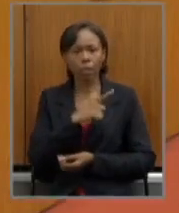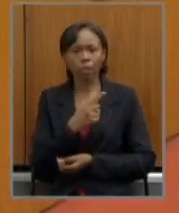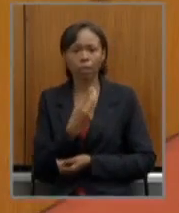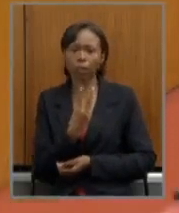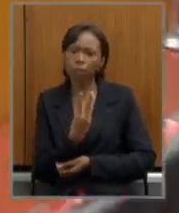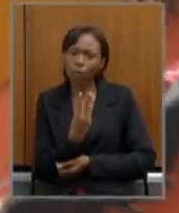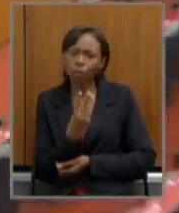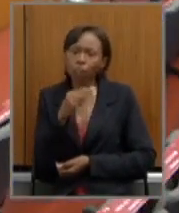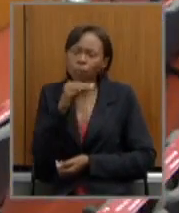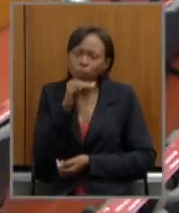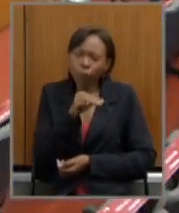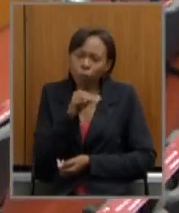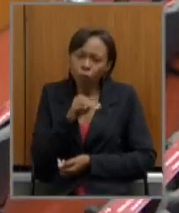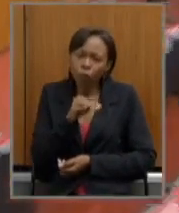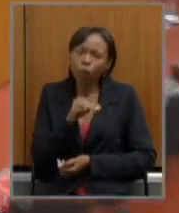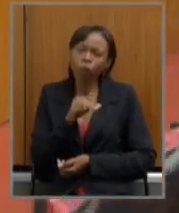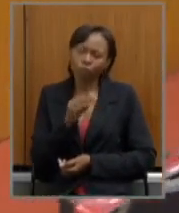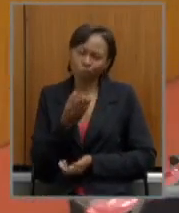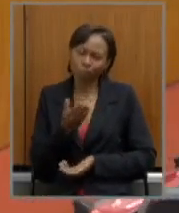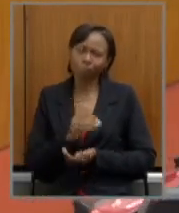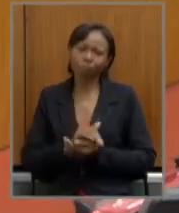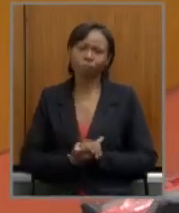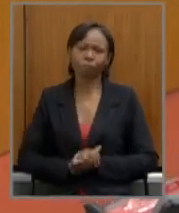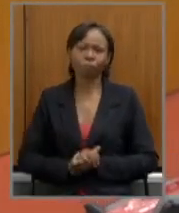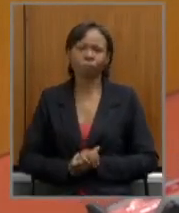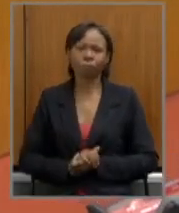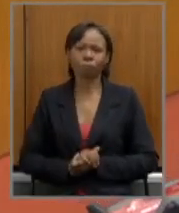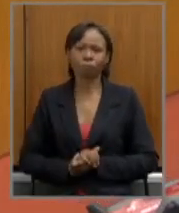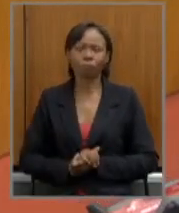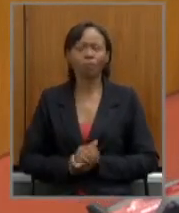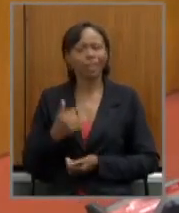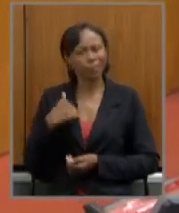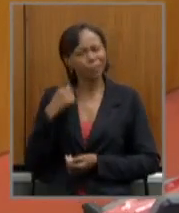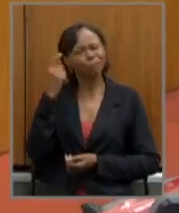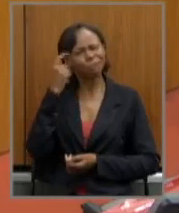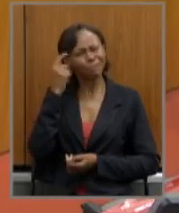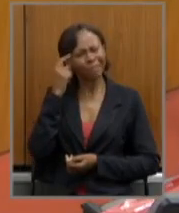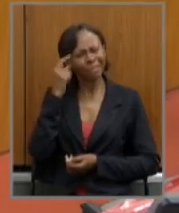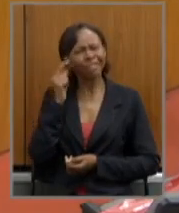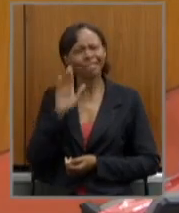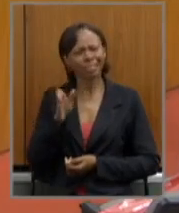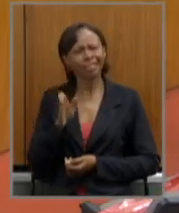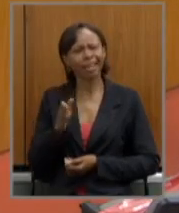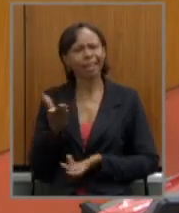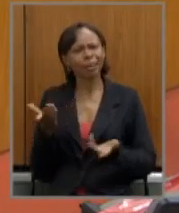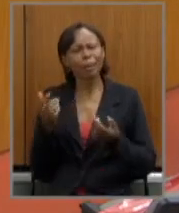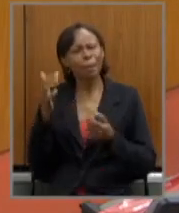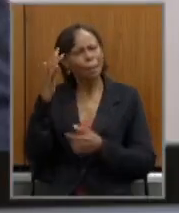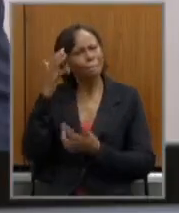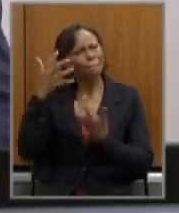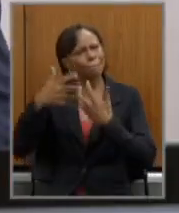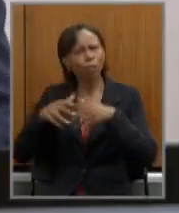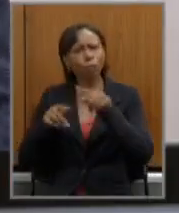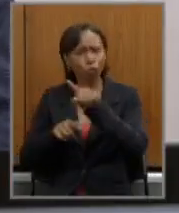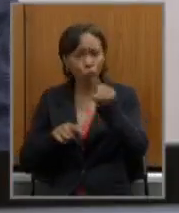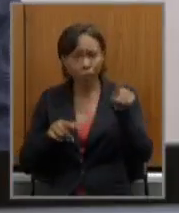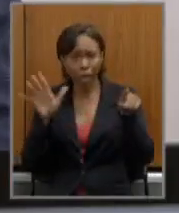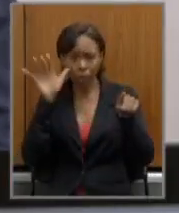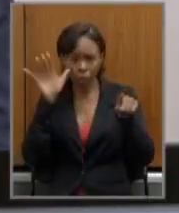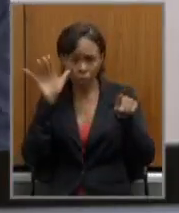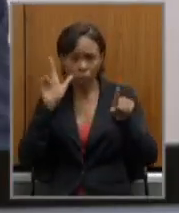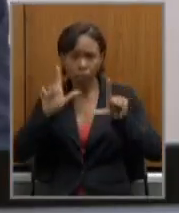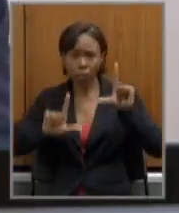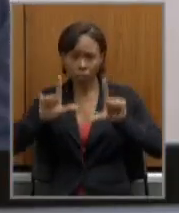generosos minutos para sua intervenção foi exatamente isso que eu pensei presidente imagine você que está nos assistindo pela TV